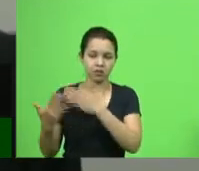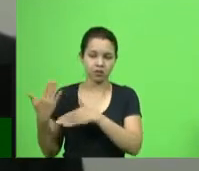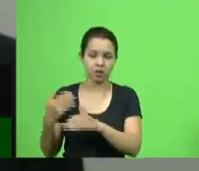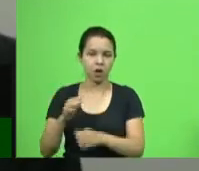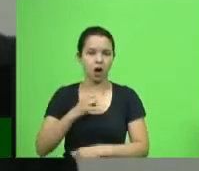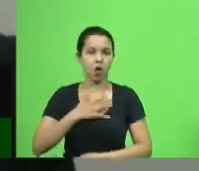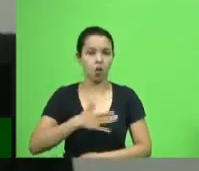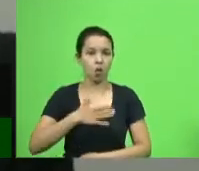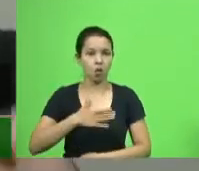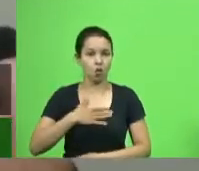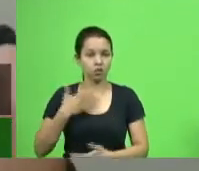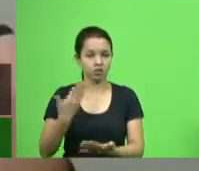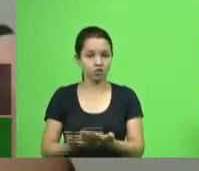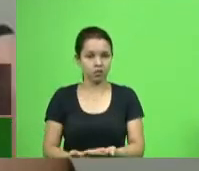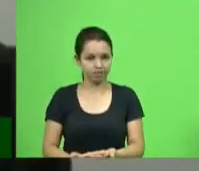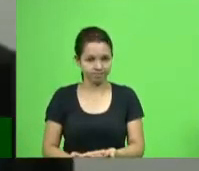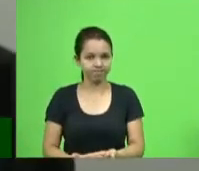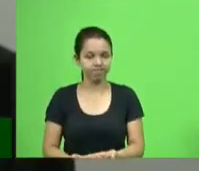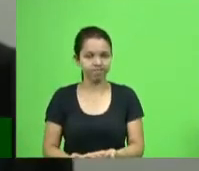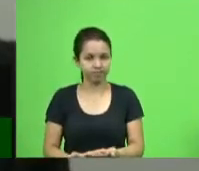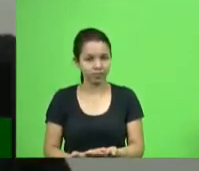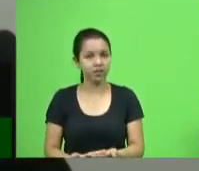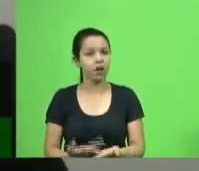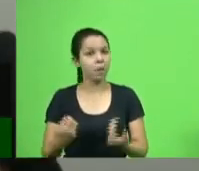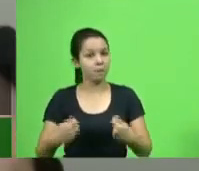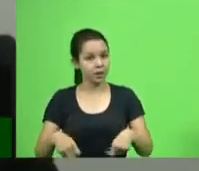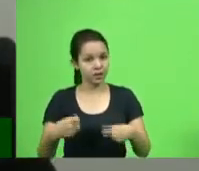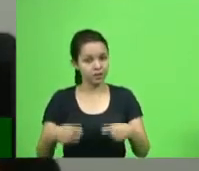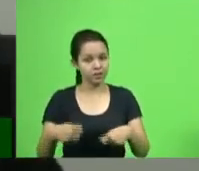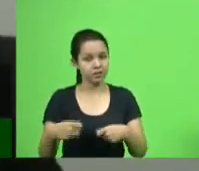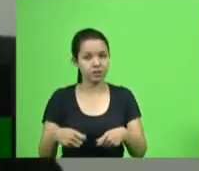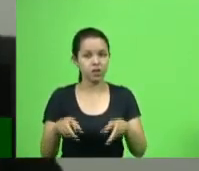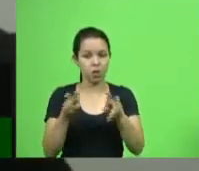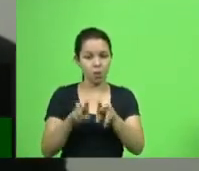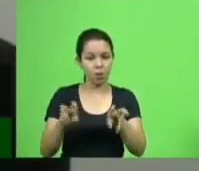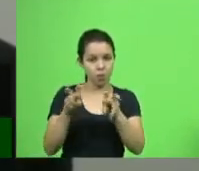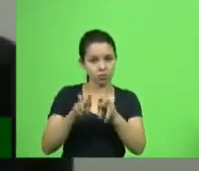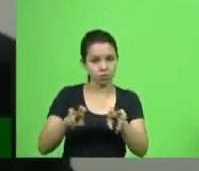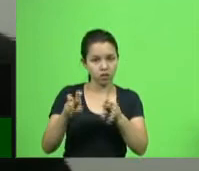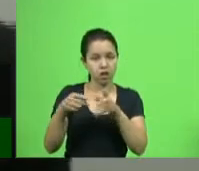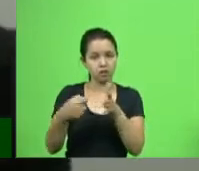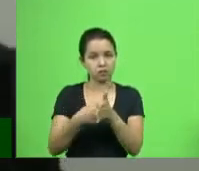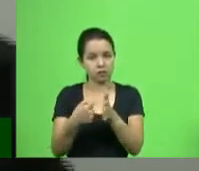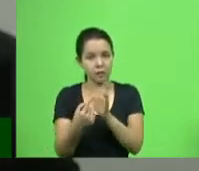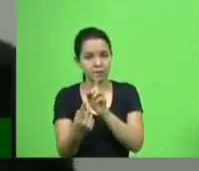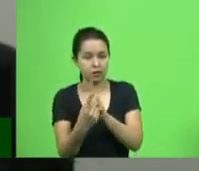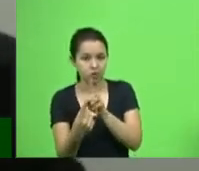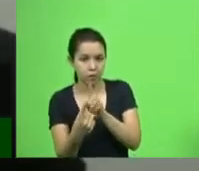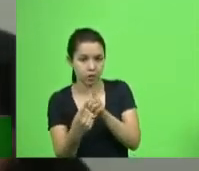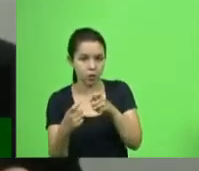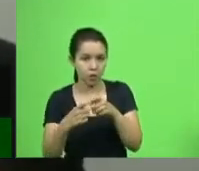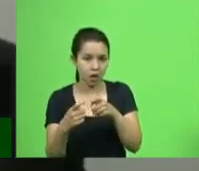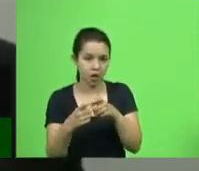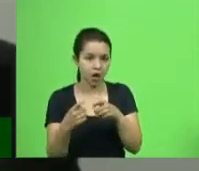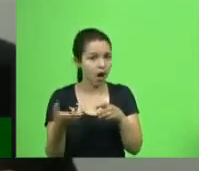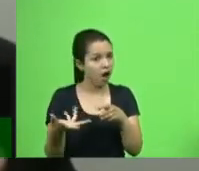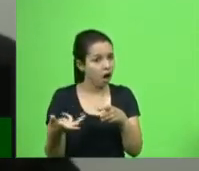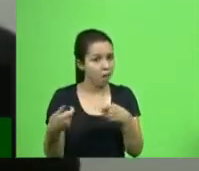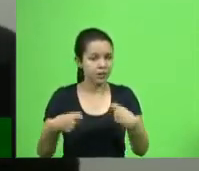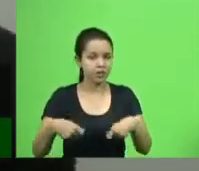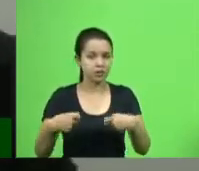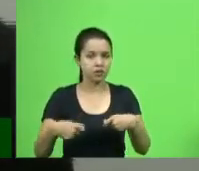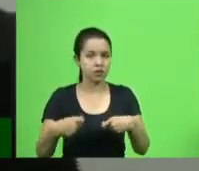Então, há necessidade de fazer telemedicina, alguma coisa que seja ágil. Porque quem está esperando,